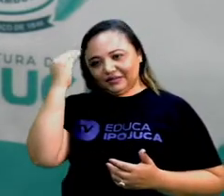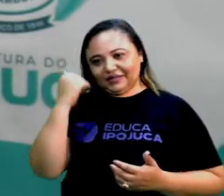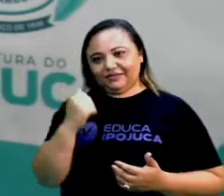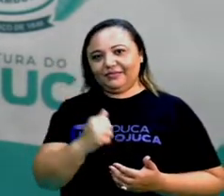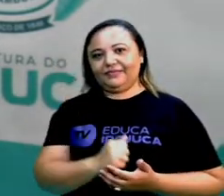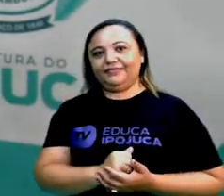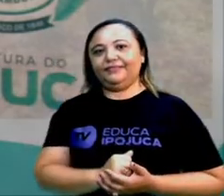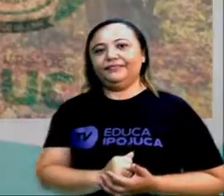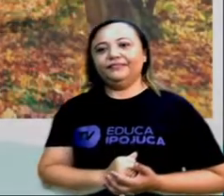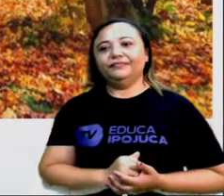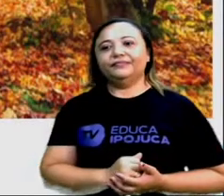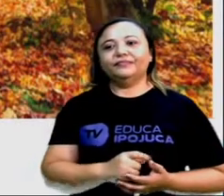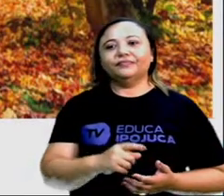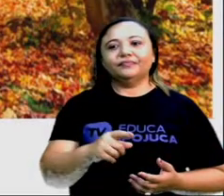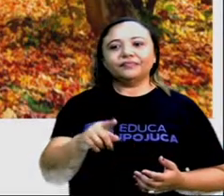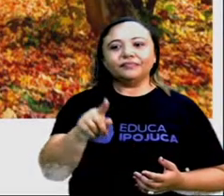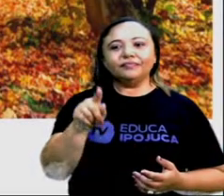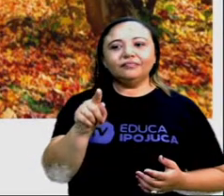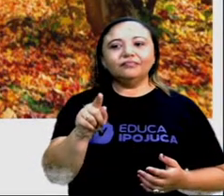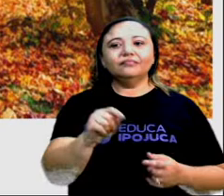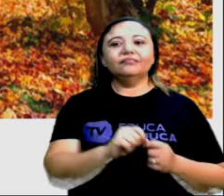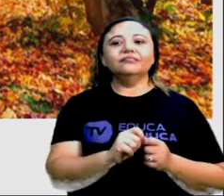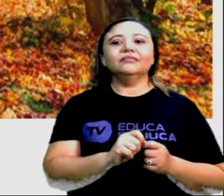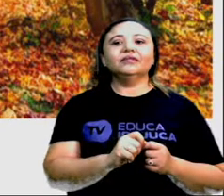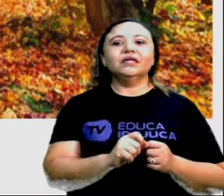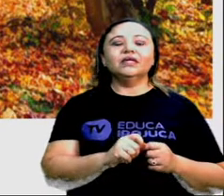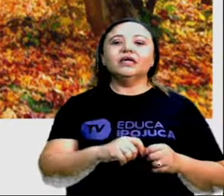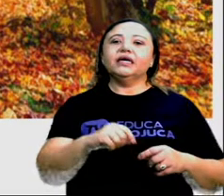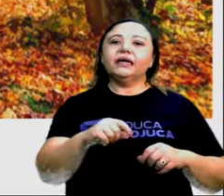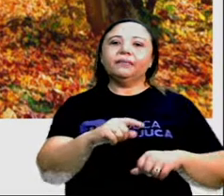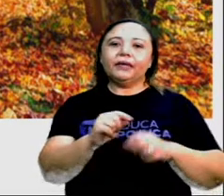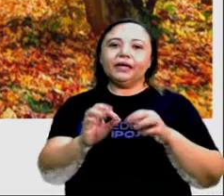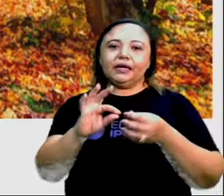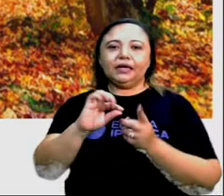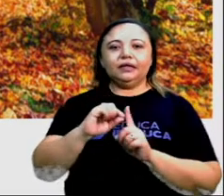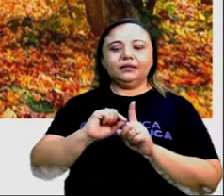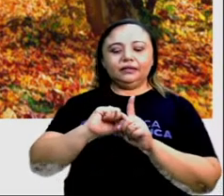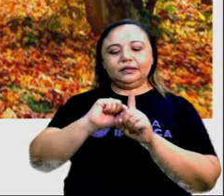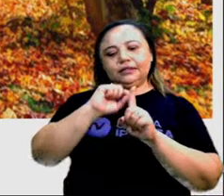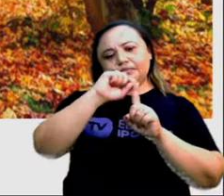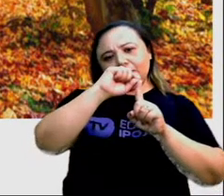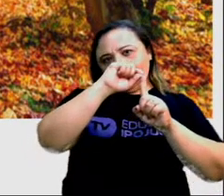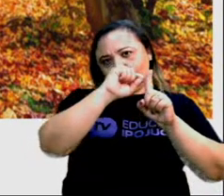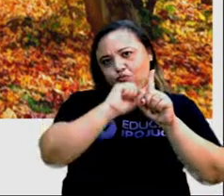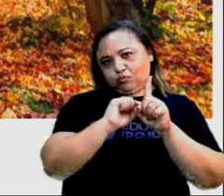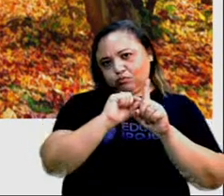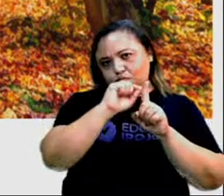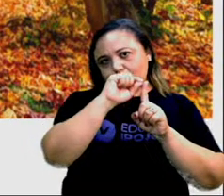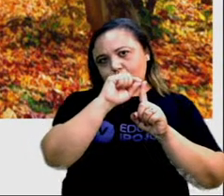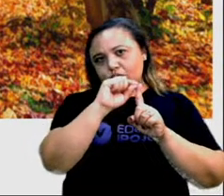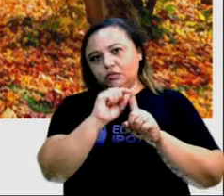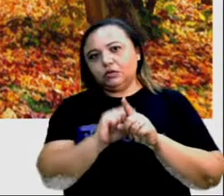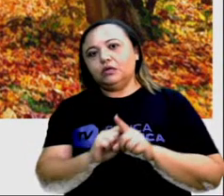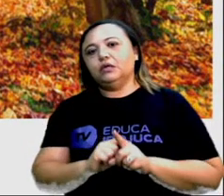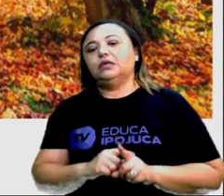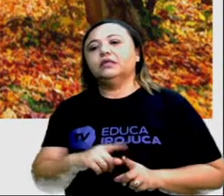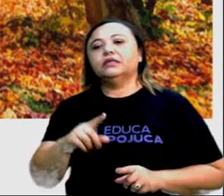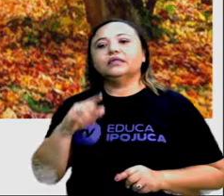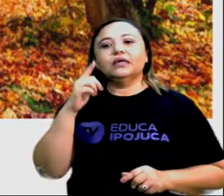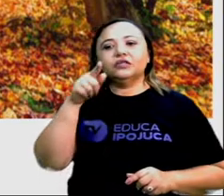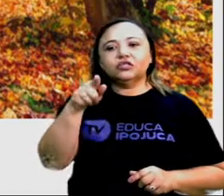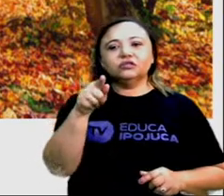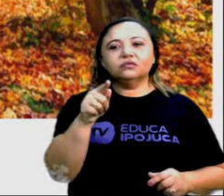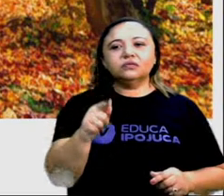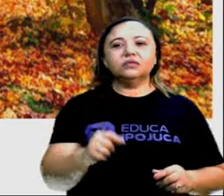definida. Ele se caracteriza pela temperatura. Aqui a gente está falando do outono. Olha que foto linda do outono. Se